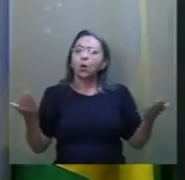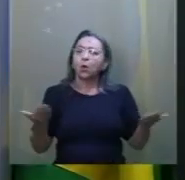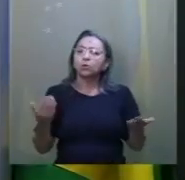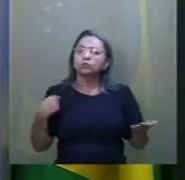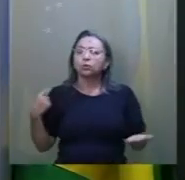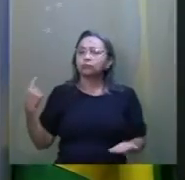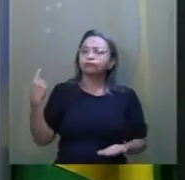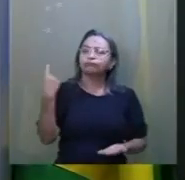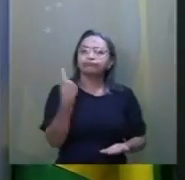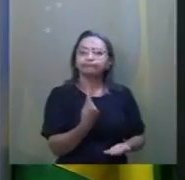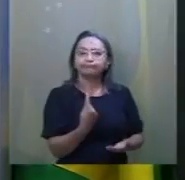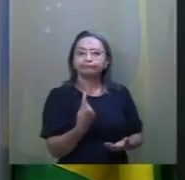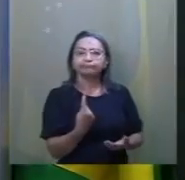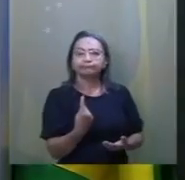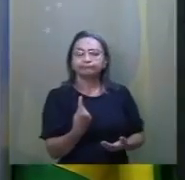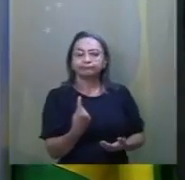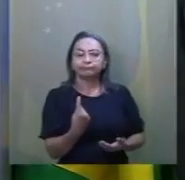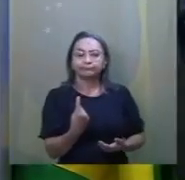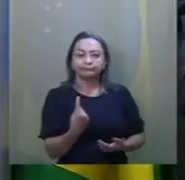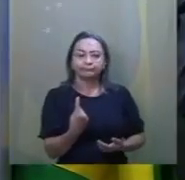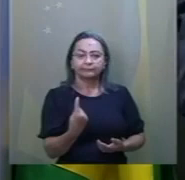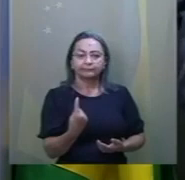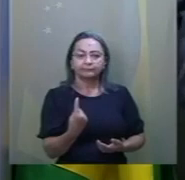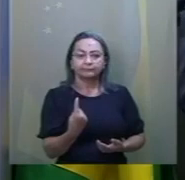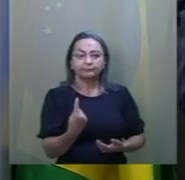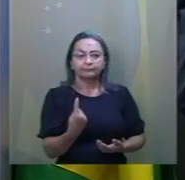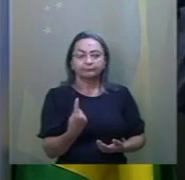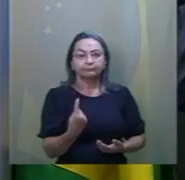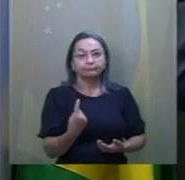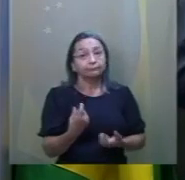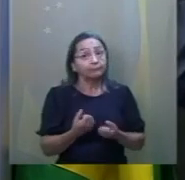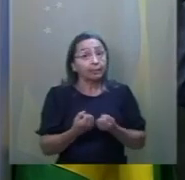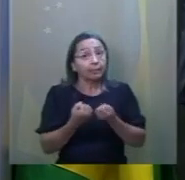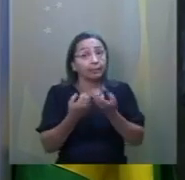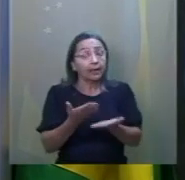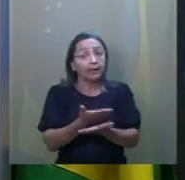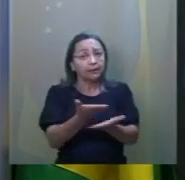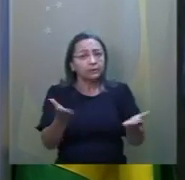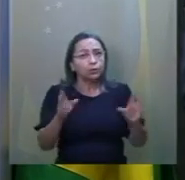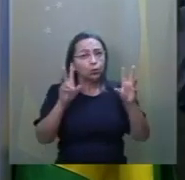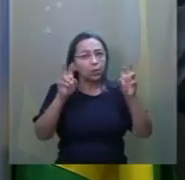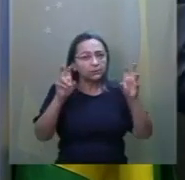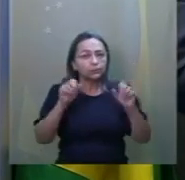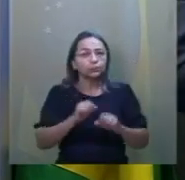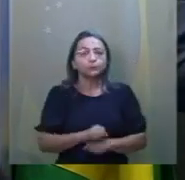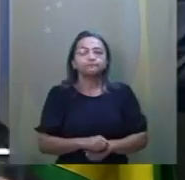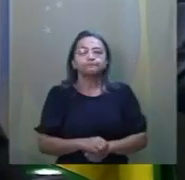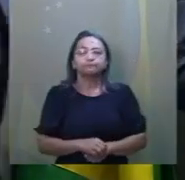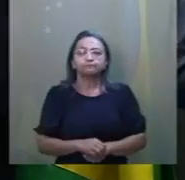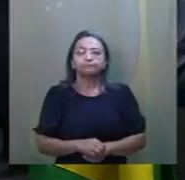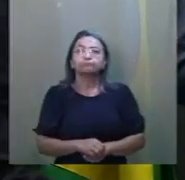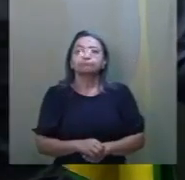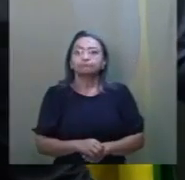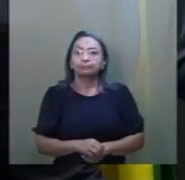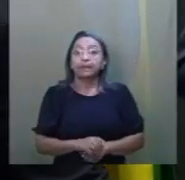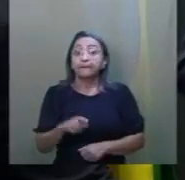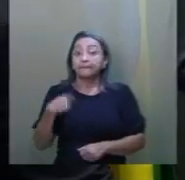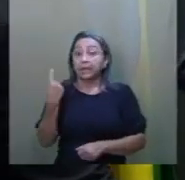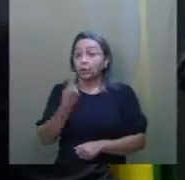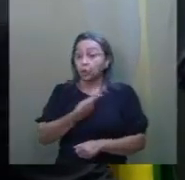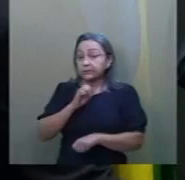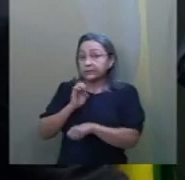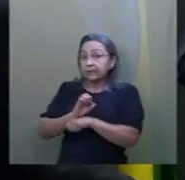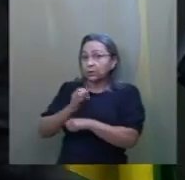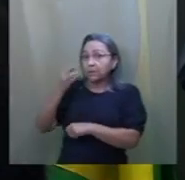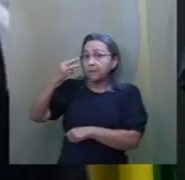trazer a vossas excelências um assunto que é, para nós do Maranhão, extremamente